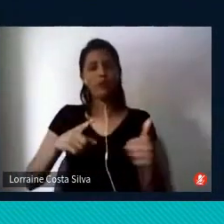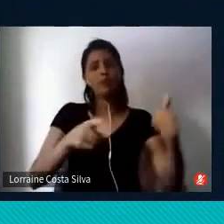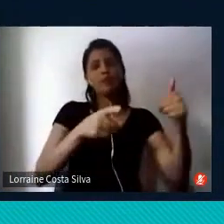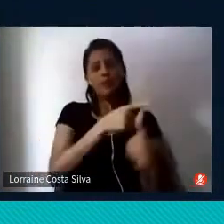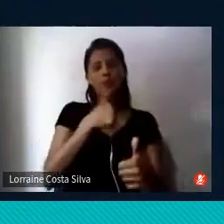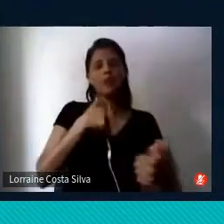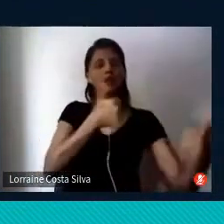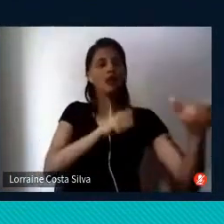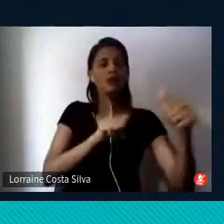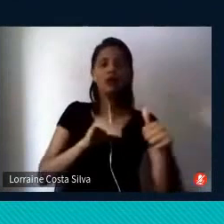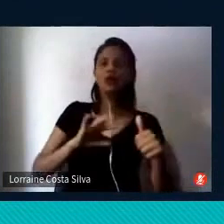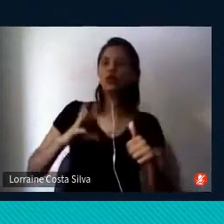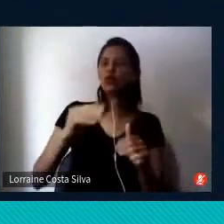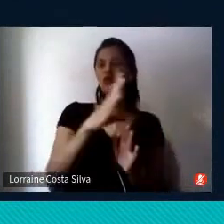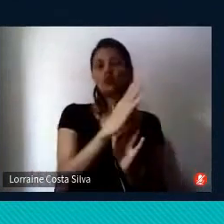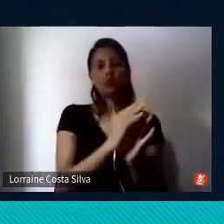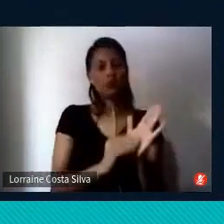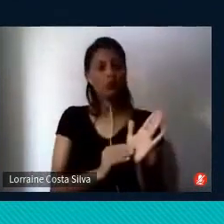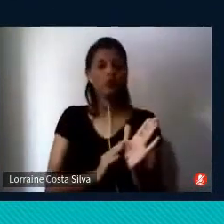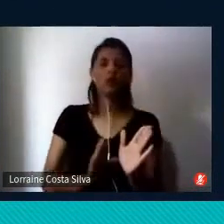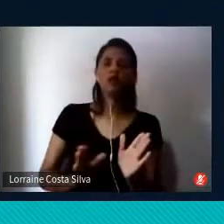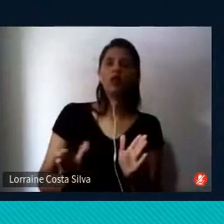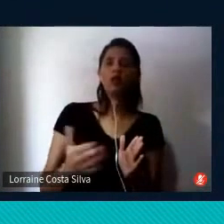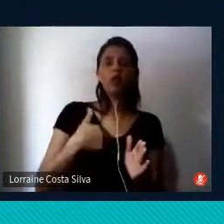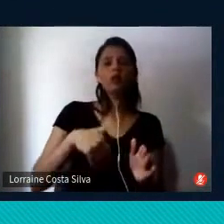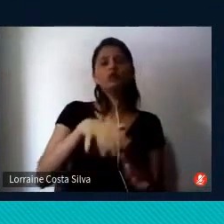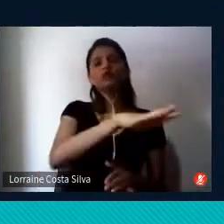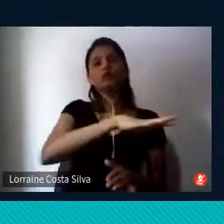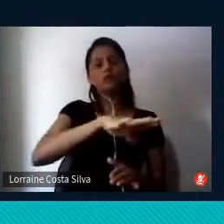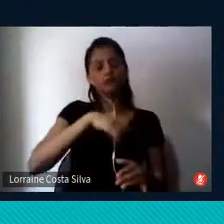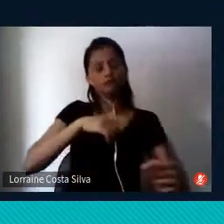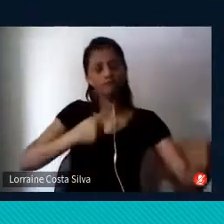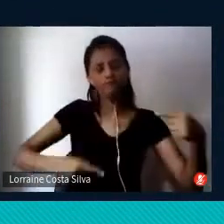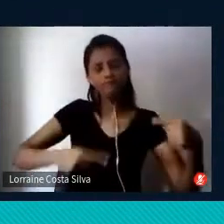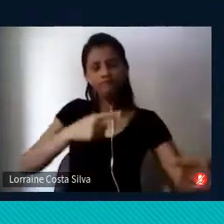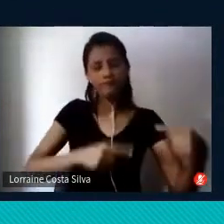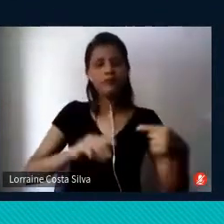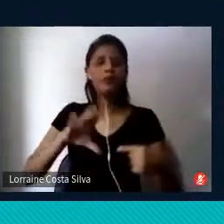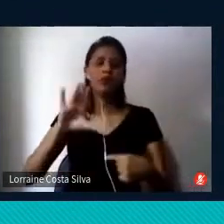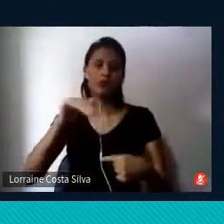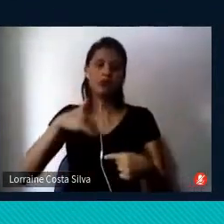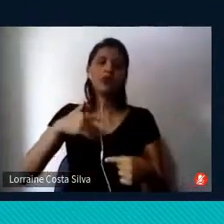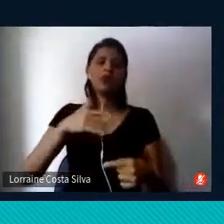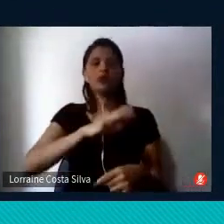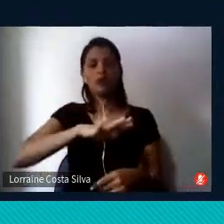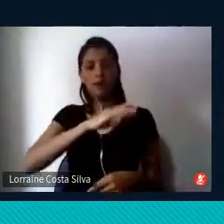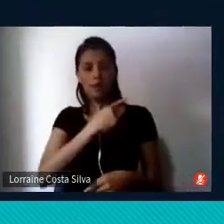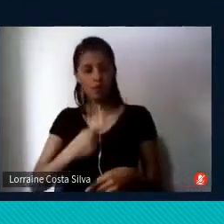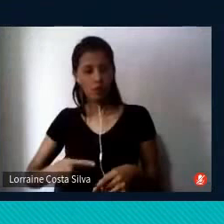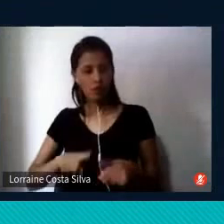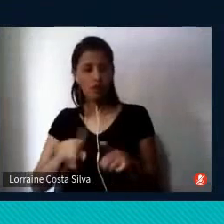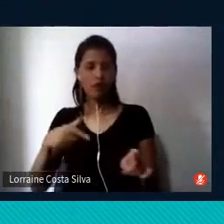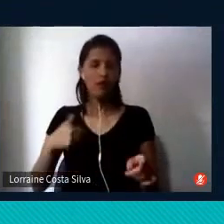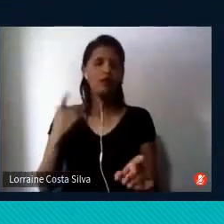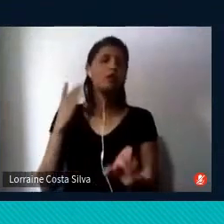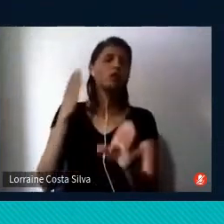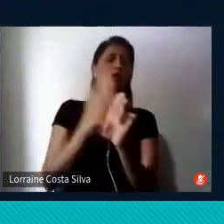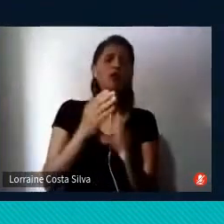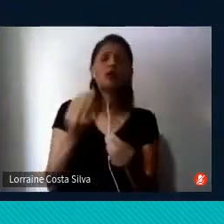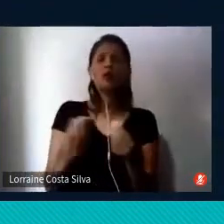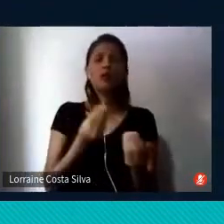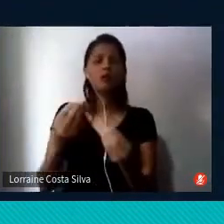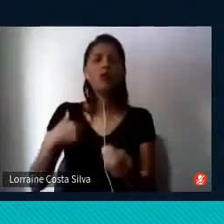conteúdo de espaços que discutam a ciência no espaço público para tentar ver como a questão da desinformação